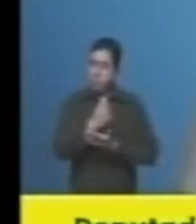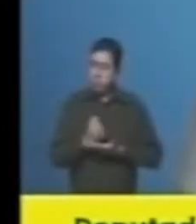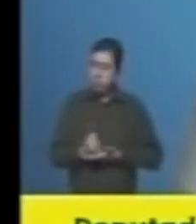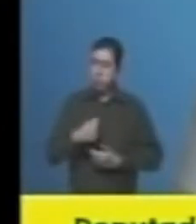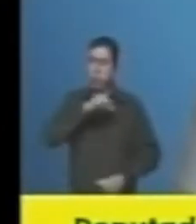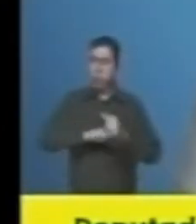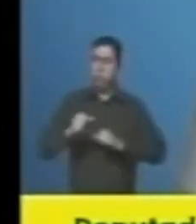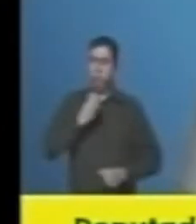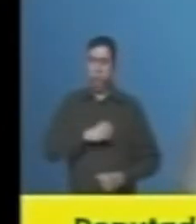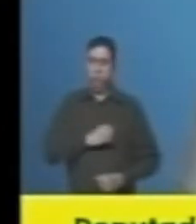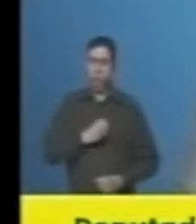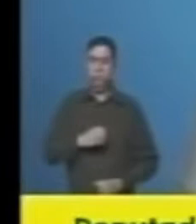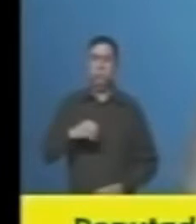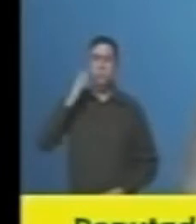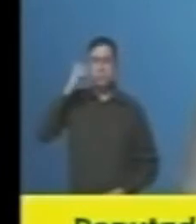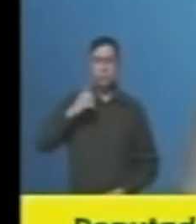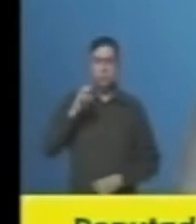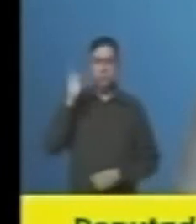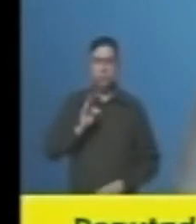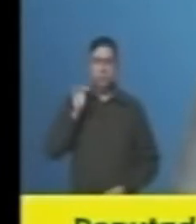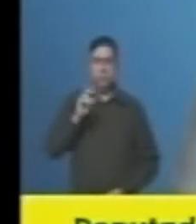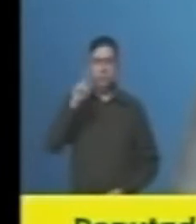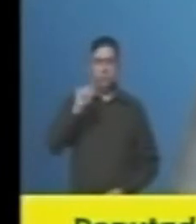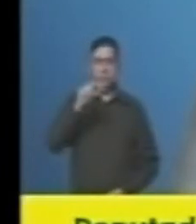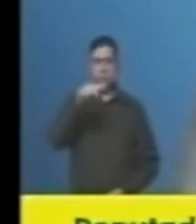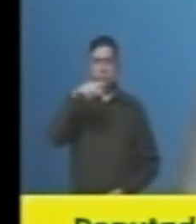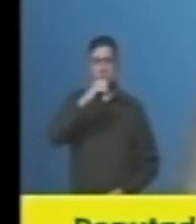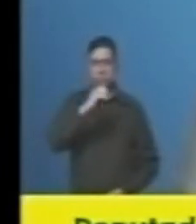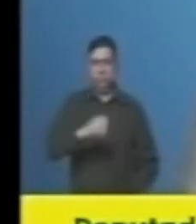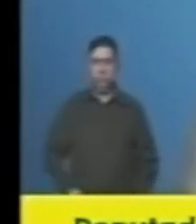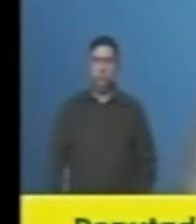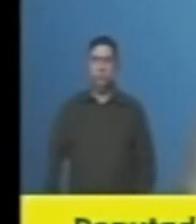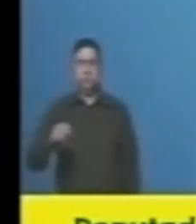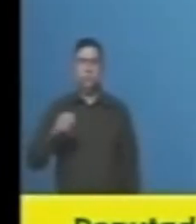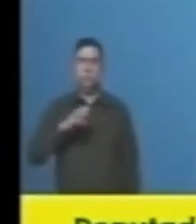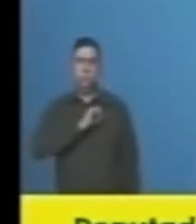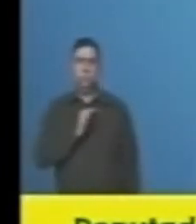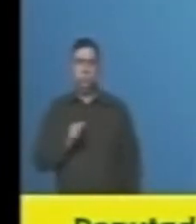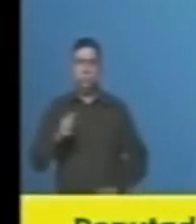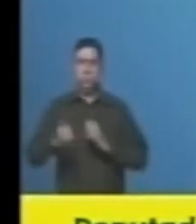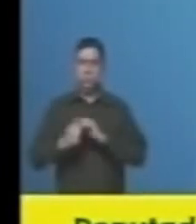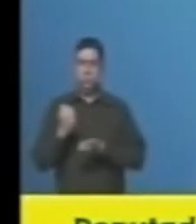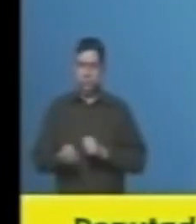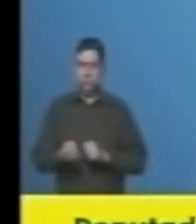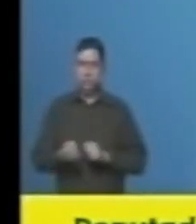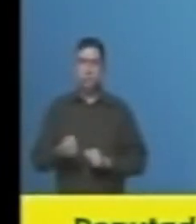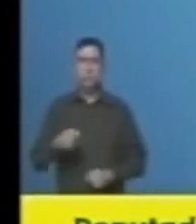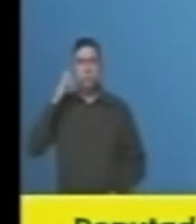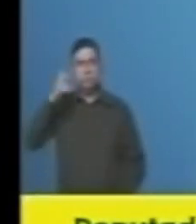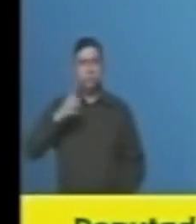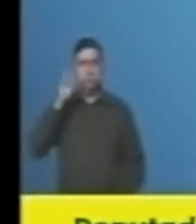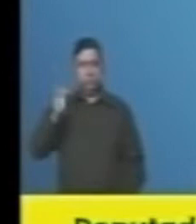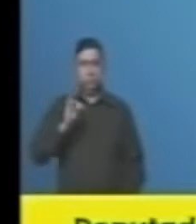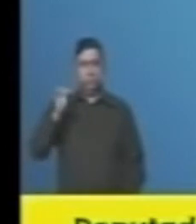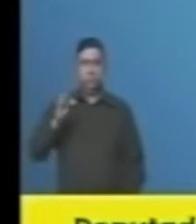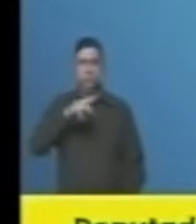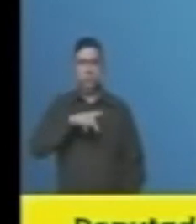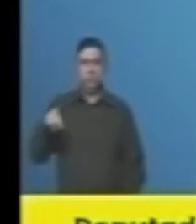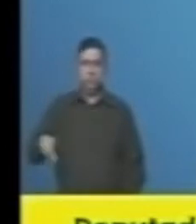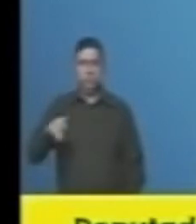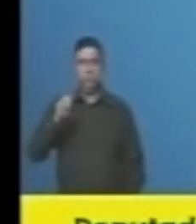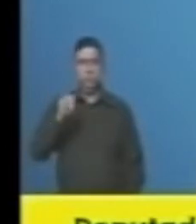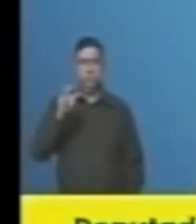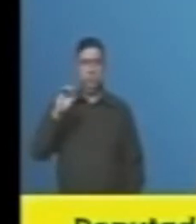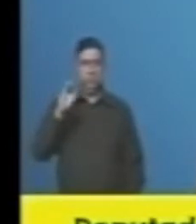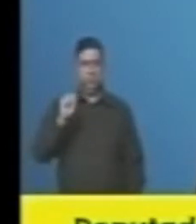Quando eu acolho, transformo vida. Gisele Consuelo, deputada federal, 10-70. Amor pelo esporte. Para a deputada federal, professora